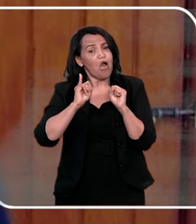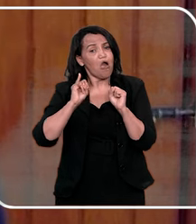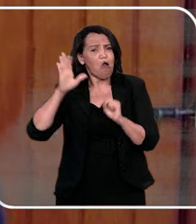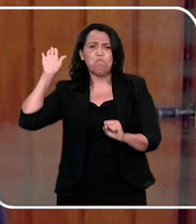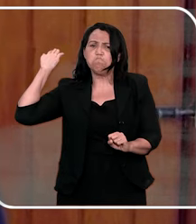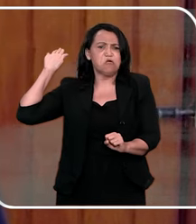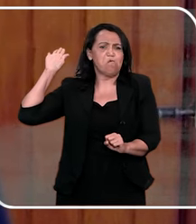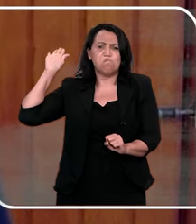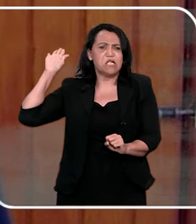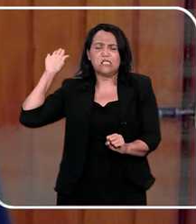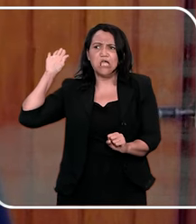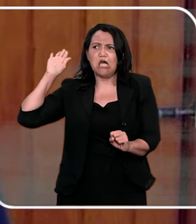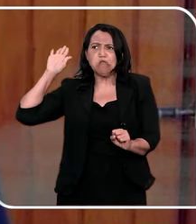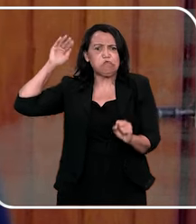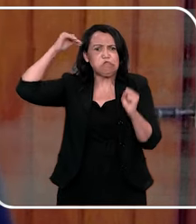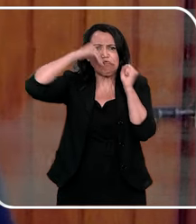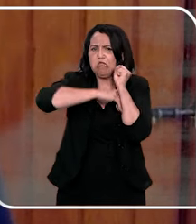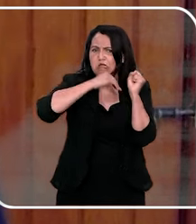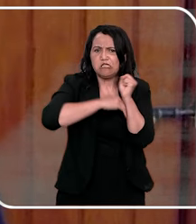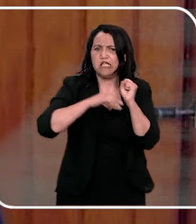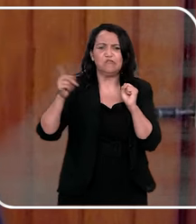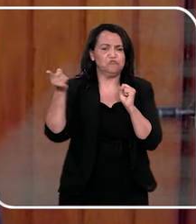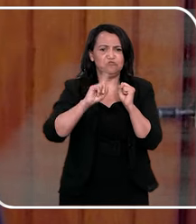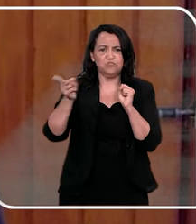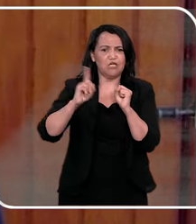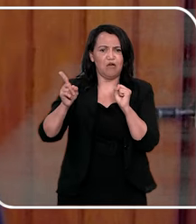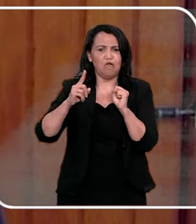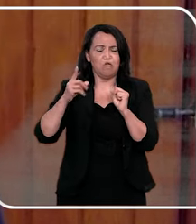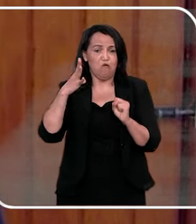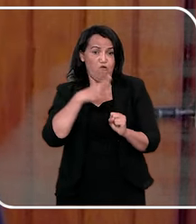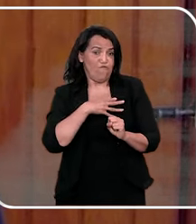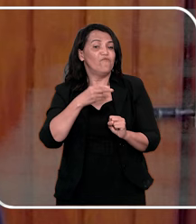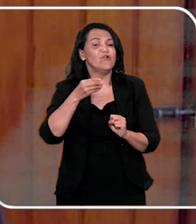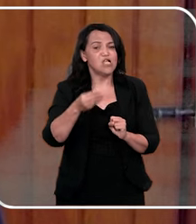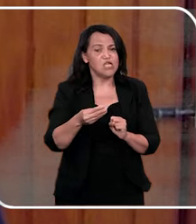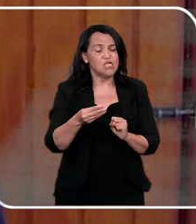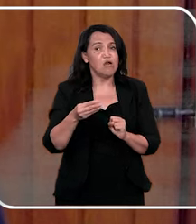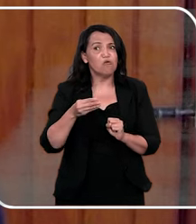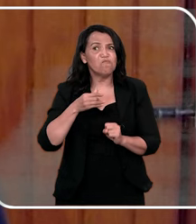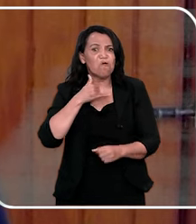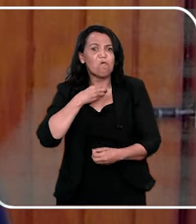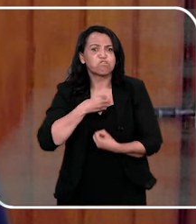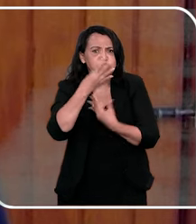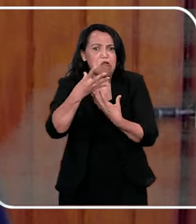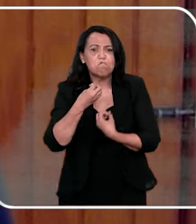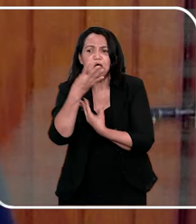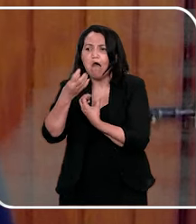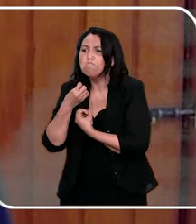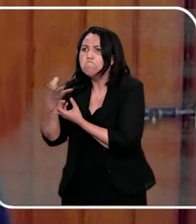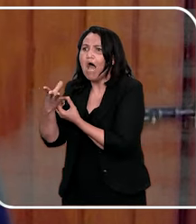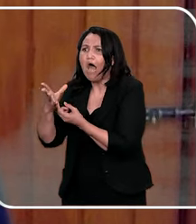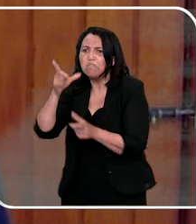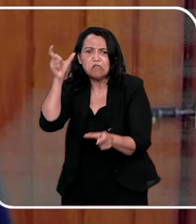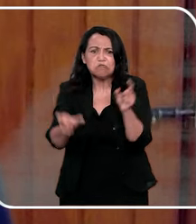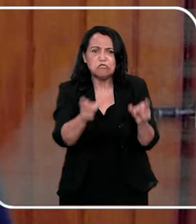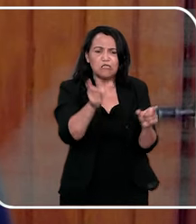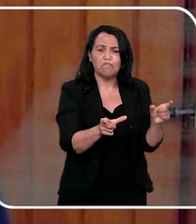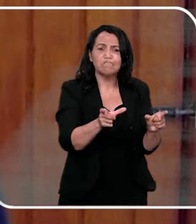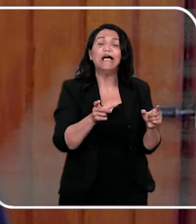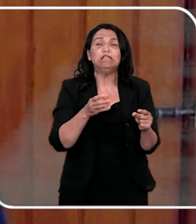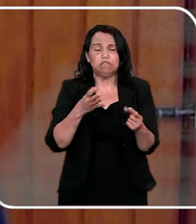então, se ela te conta, não prometa para ela, que você vai guardar segredo, você fala, filha, eu não vou sair contando para todo mundo,